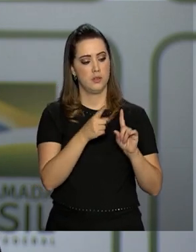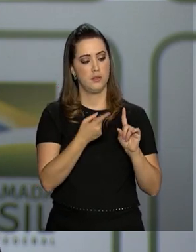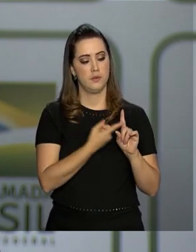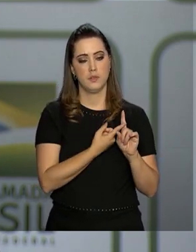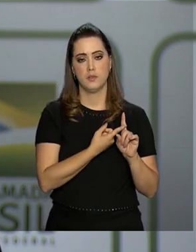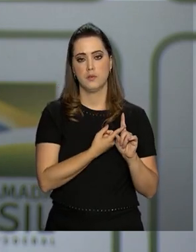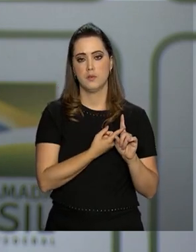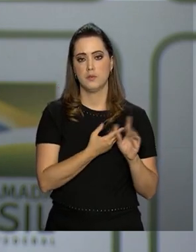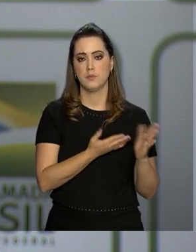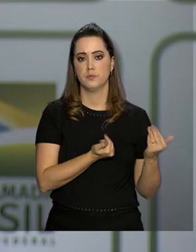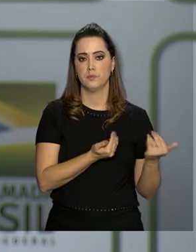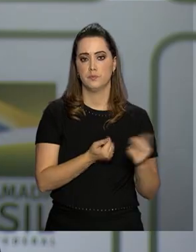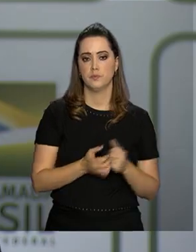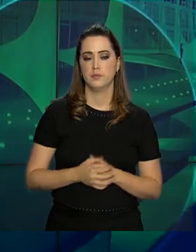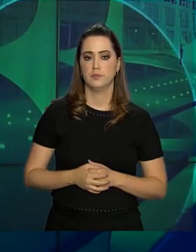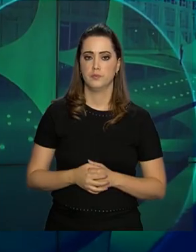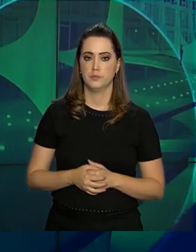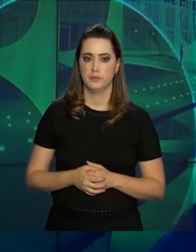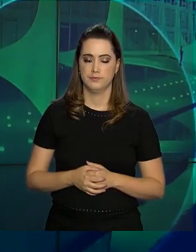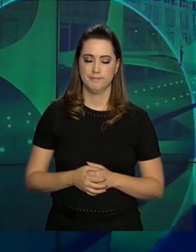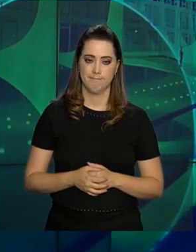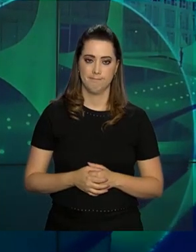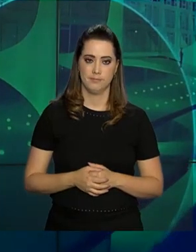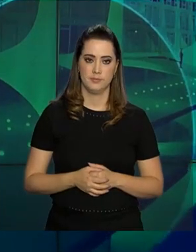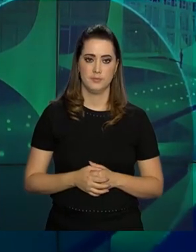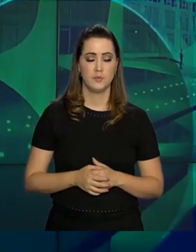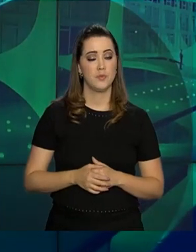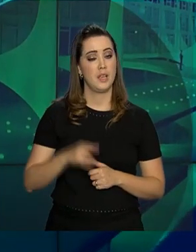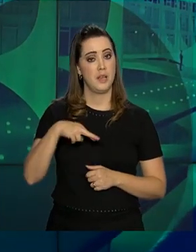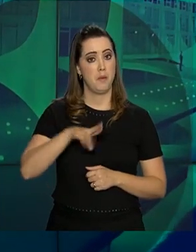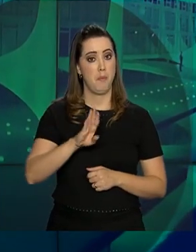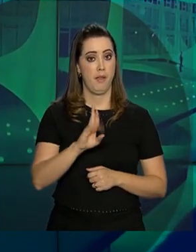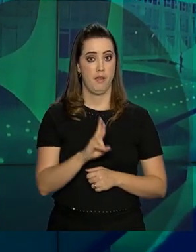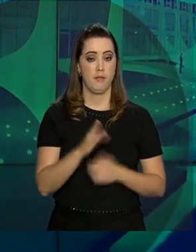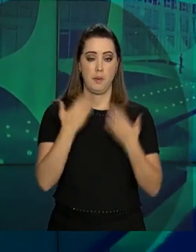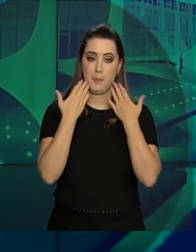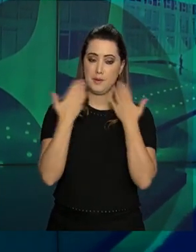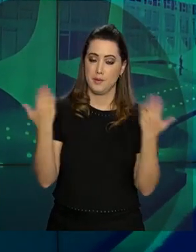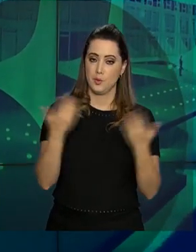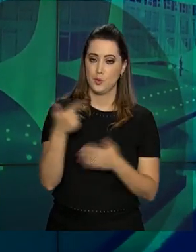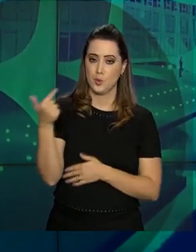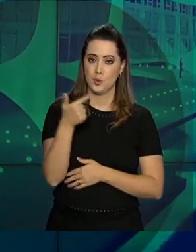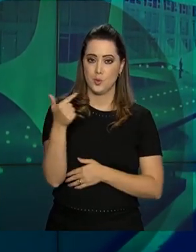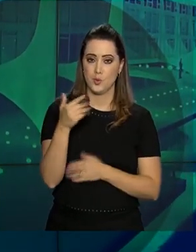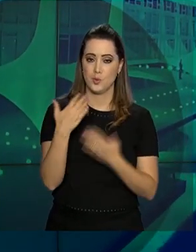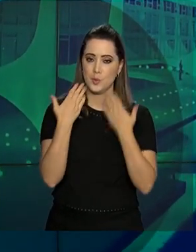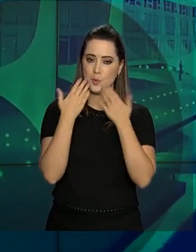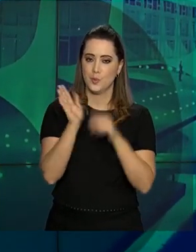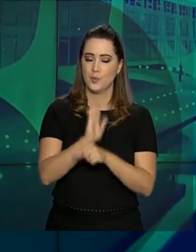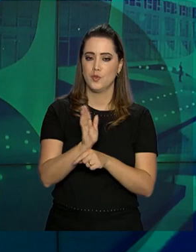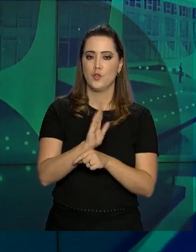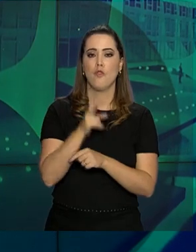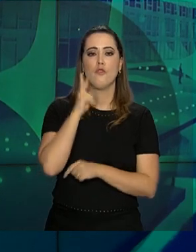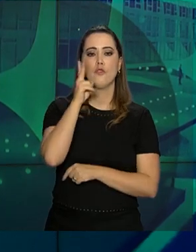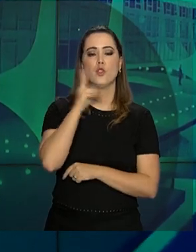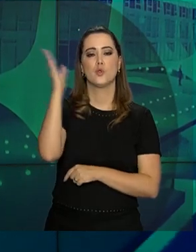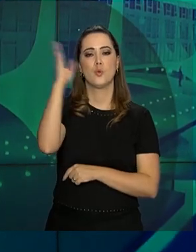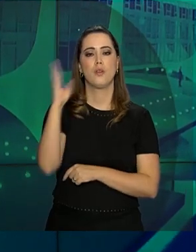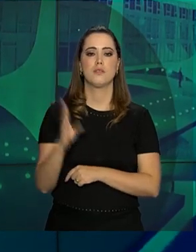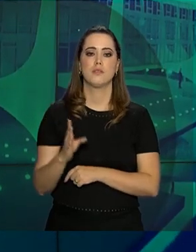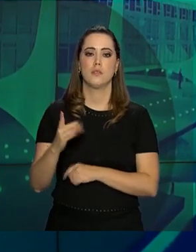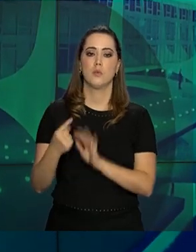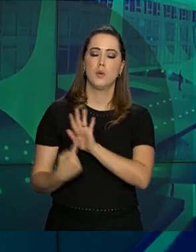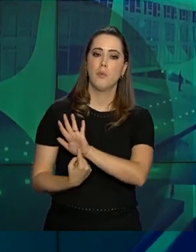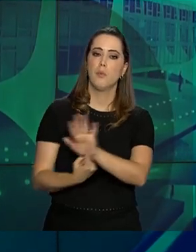na adolescência. A NBR transmite hoje o segundo episódio da série Vinhos do Brasil,